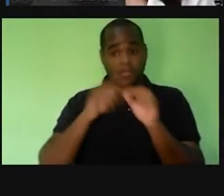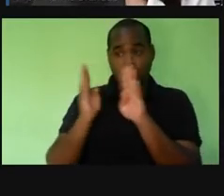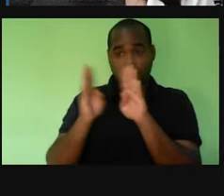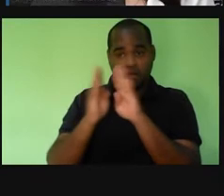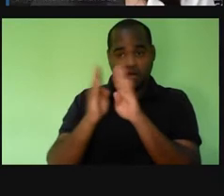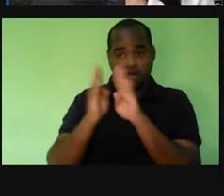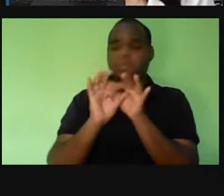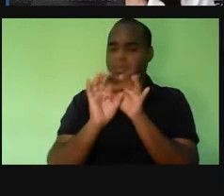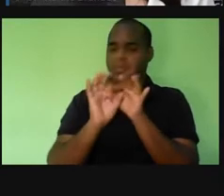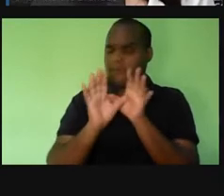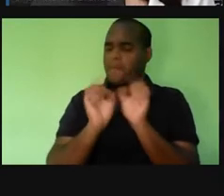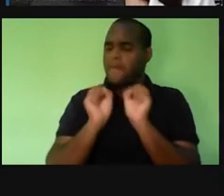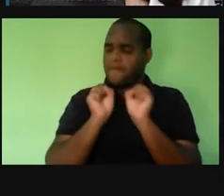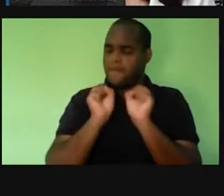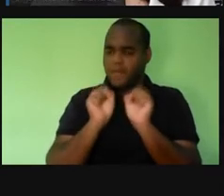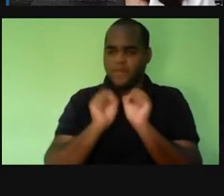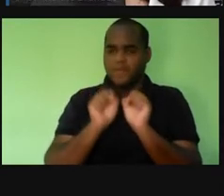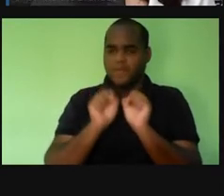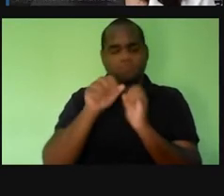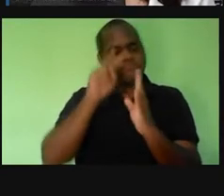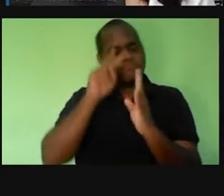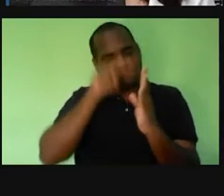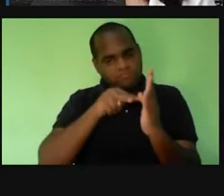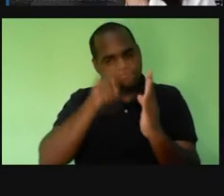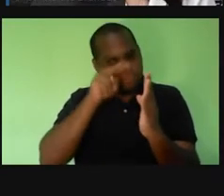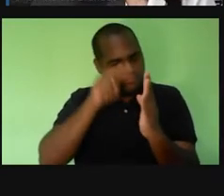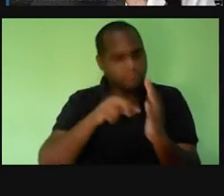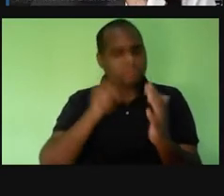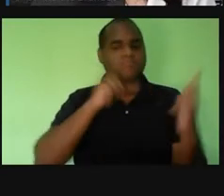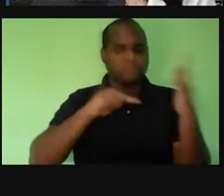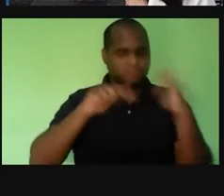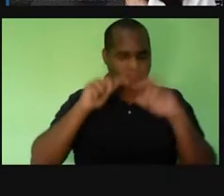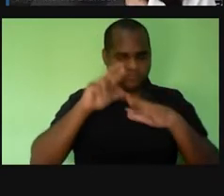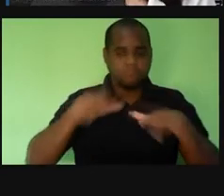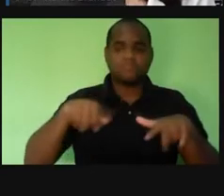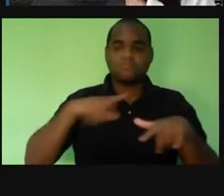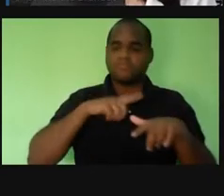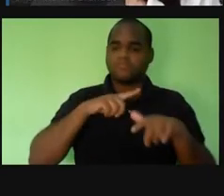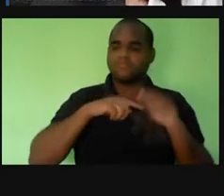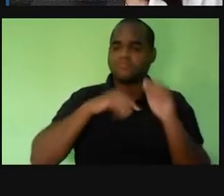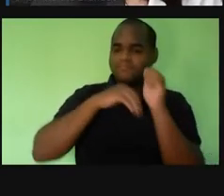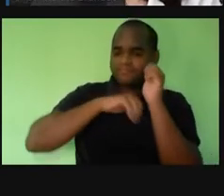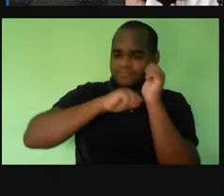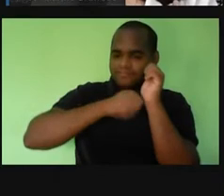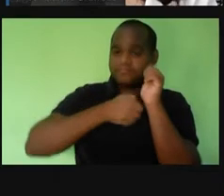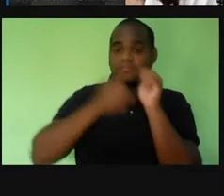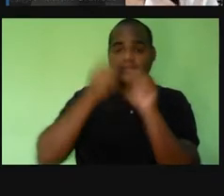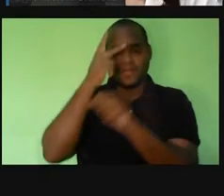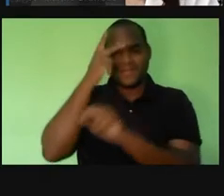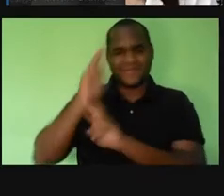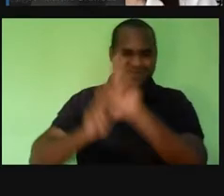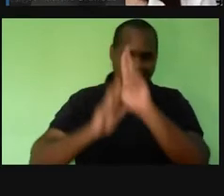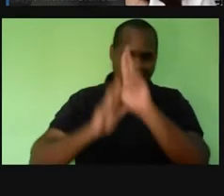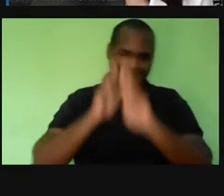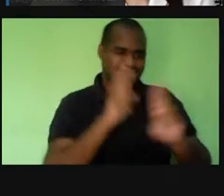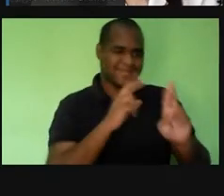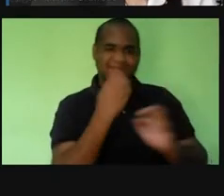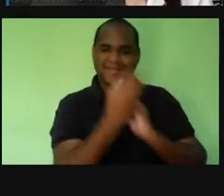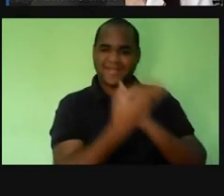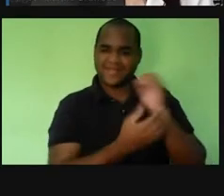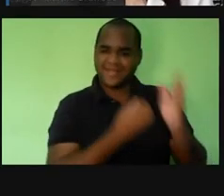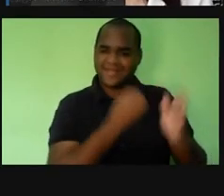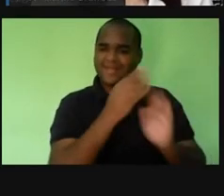tá? Que é possível ver o código deles, tá? E vários patrocinadores dessa ferramenta